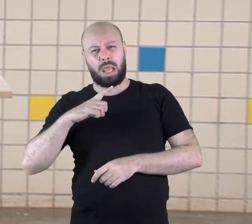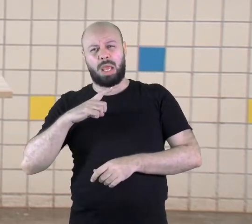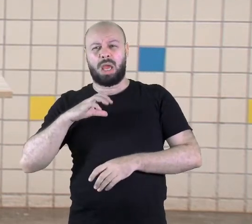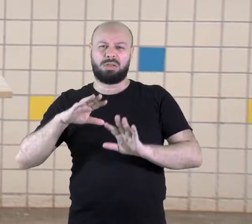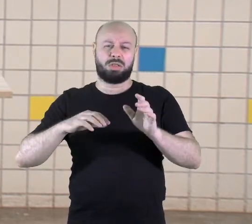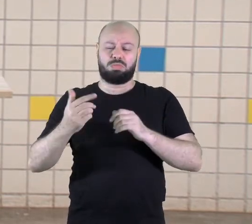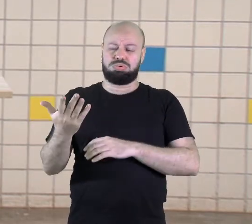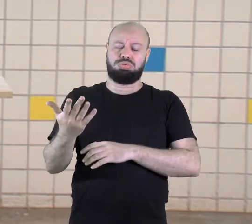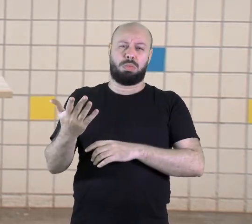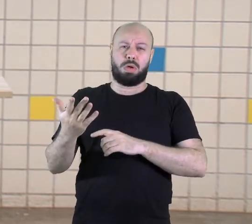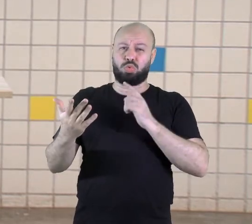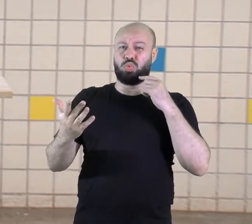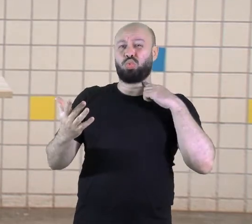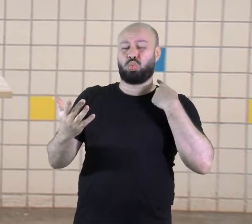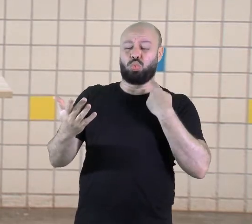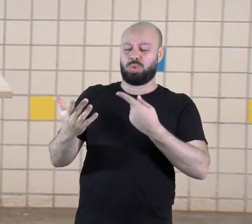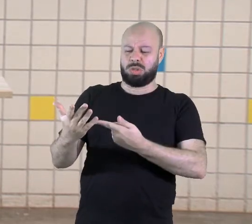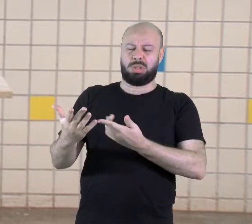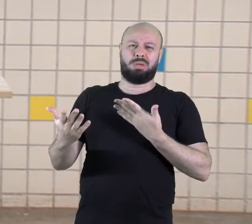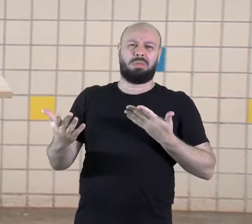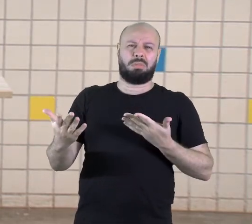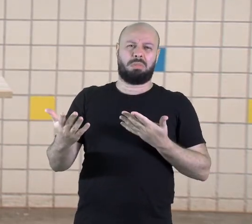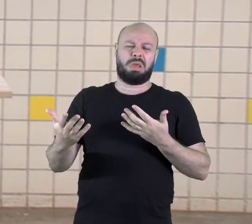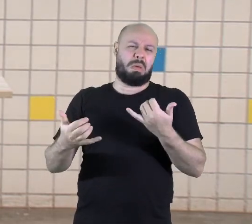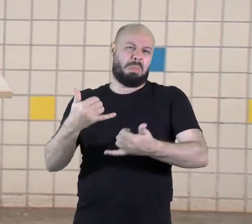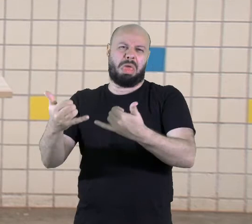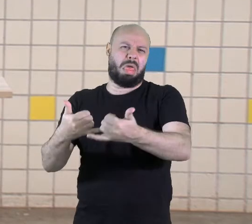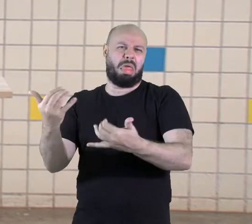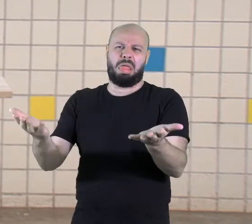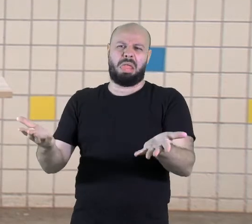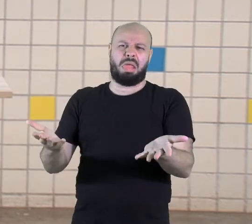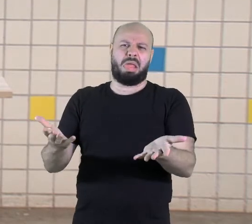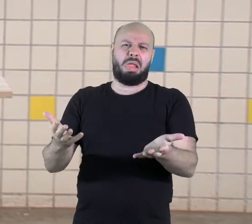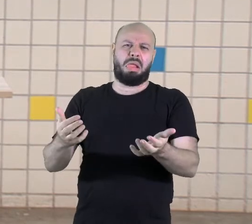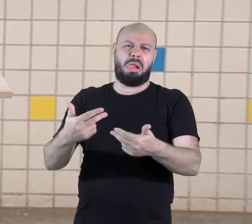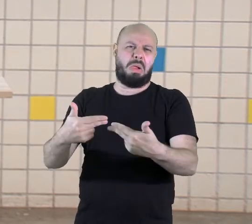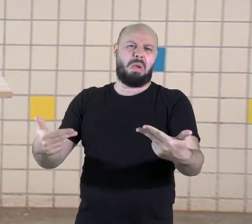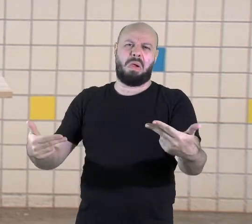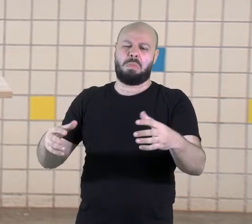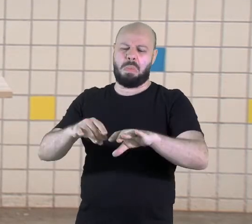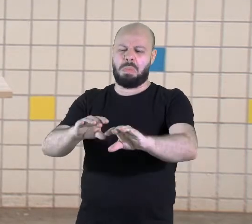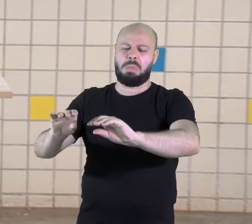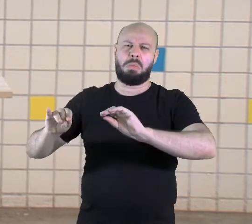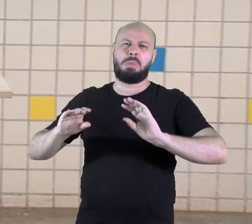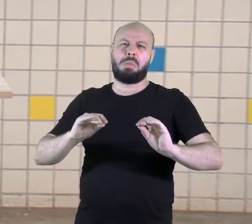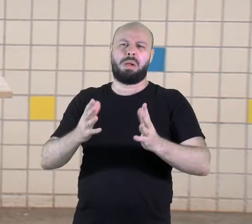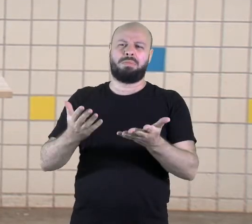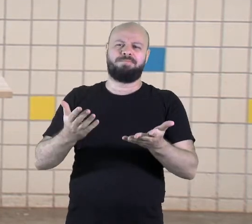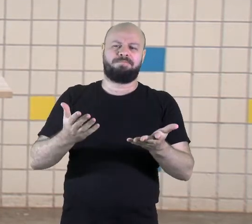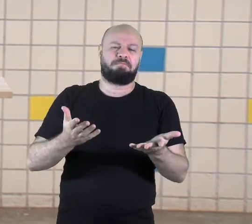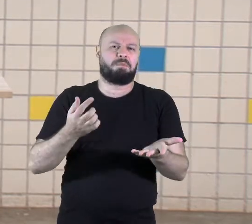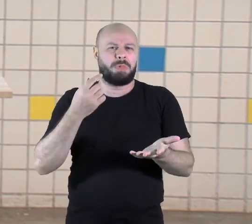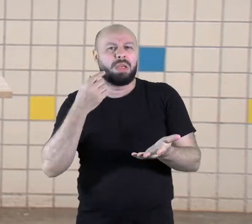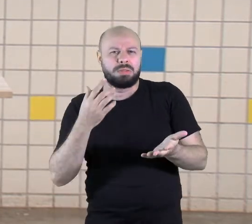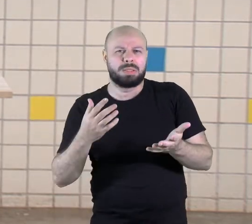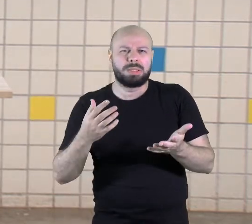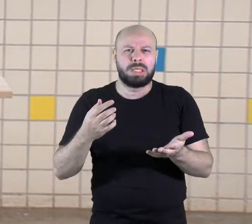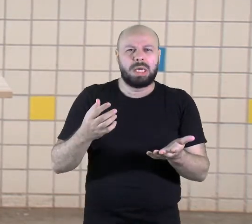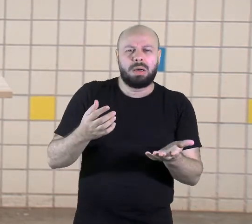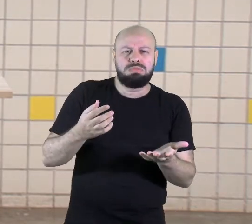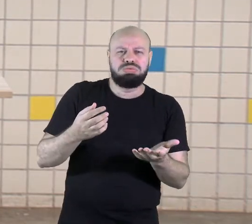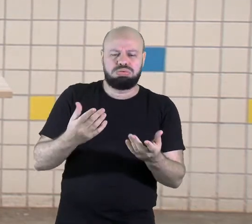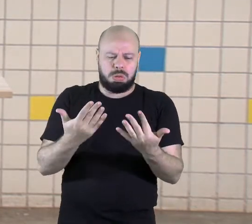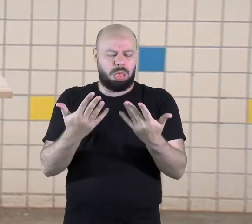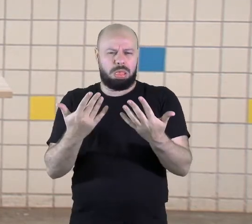minha mão suja, brinquei, fiz alguma coisa. Mexi em algo que a minha mão